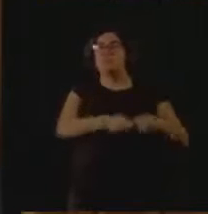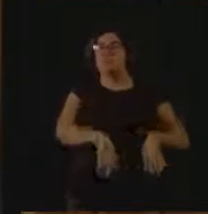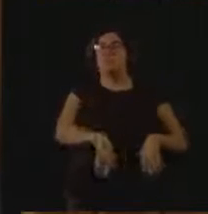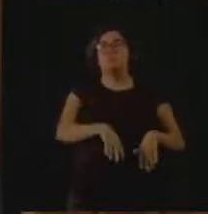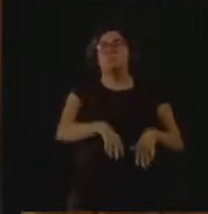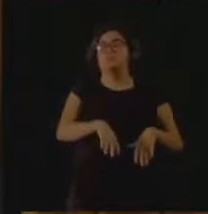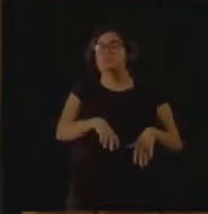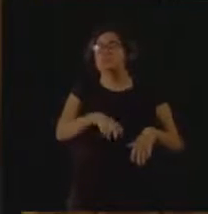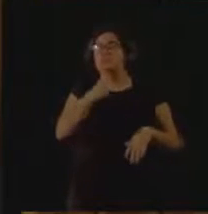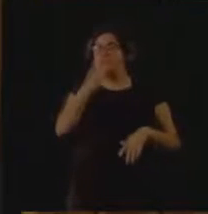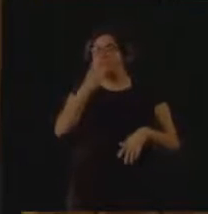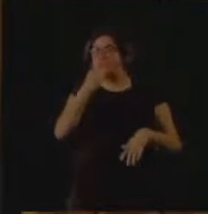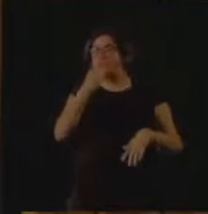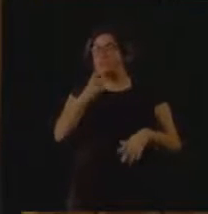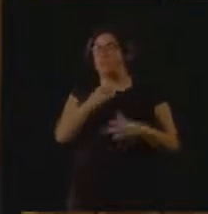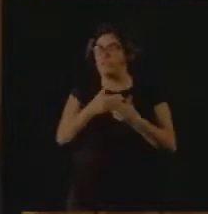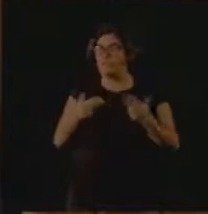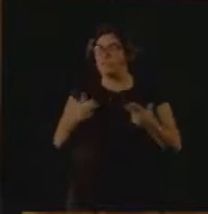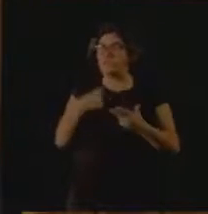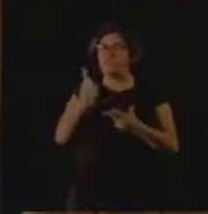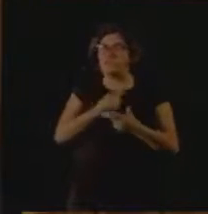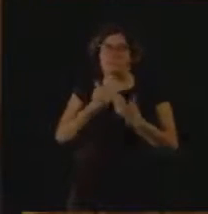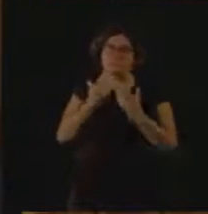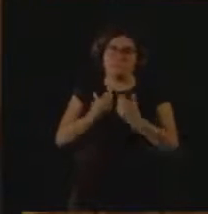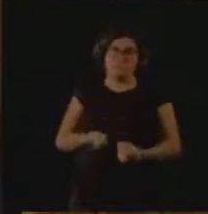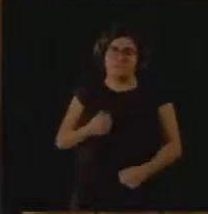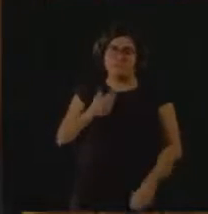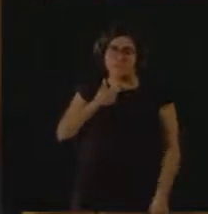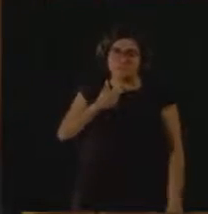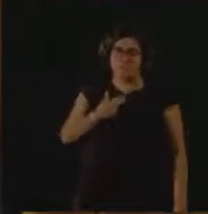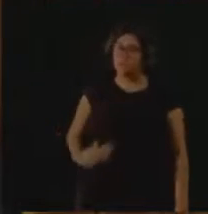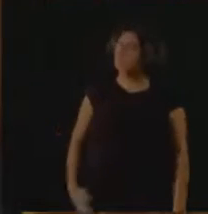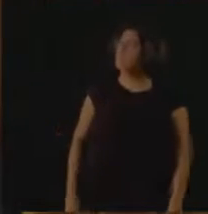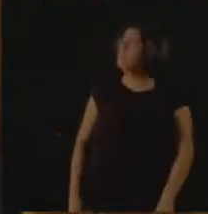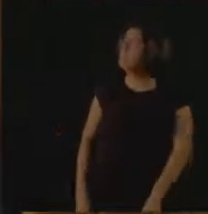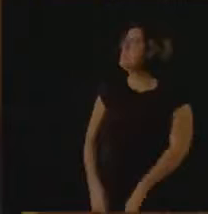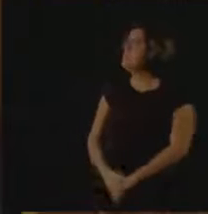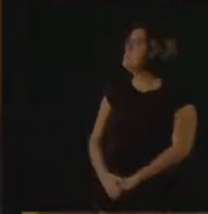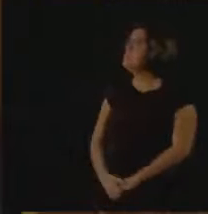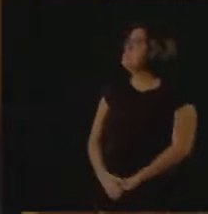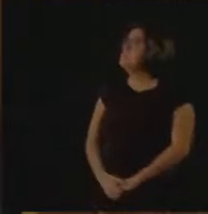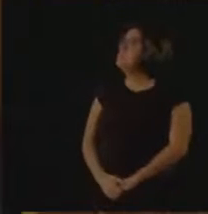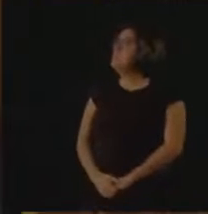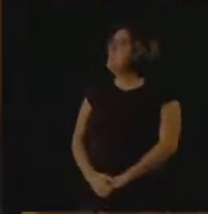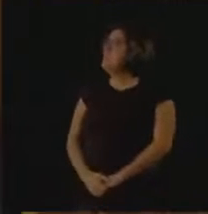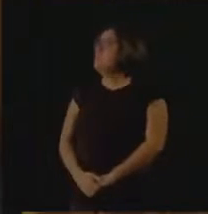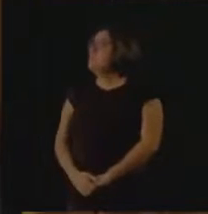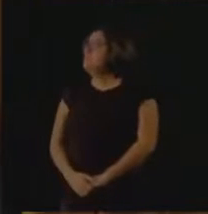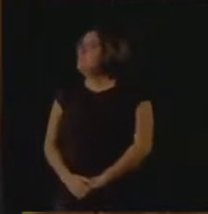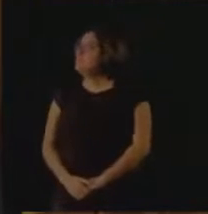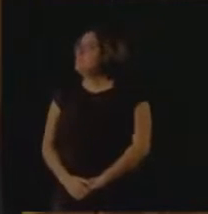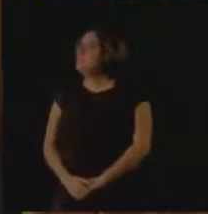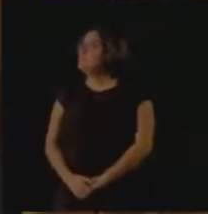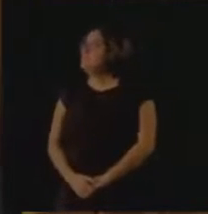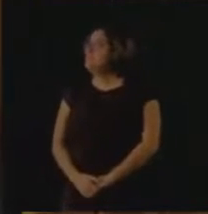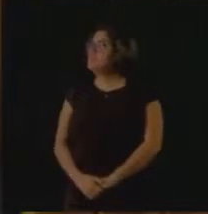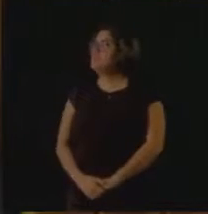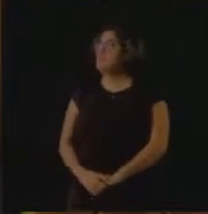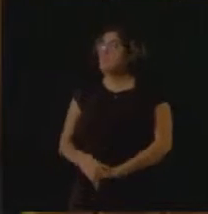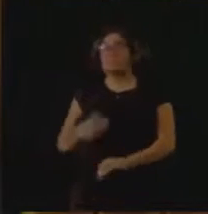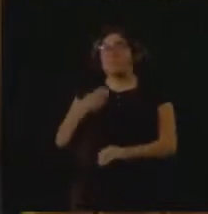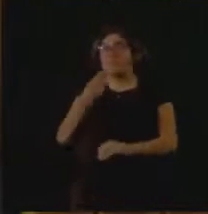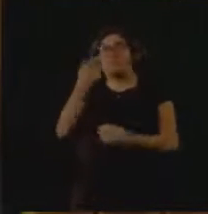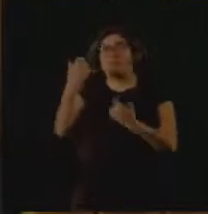desperdício de lixo é uma coisa que não dá mais para a gente aceitar. Então, fazendo esse breve apanhado inicial,